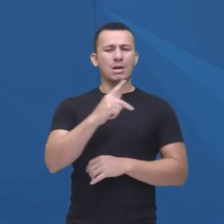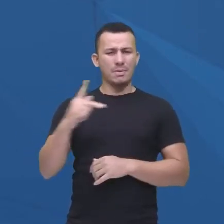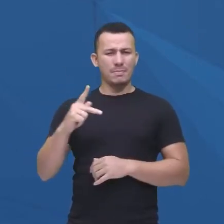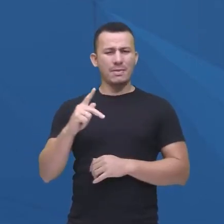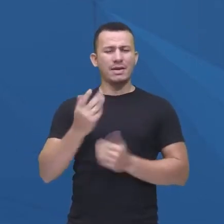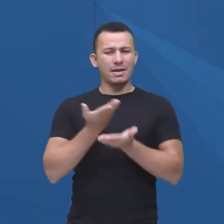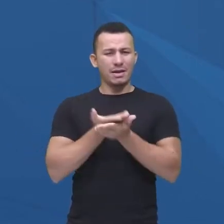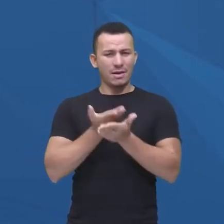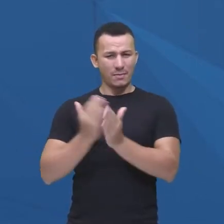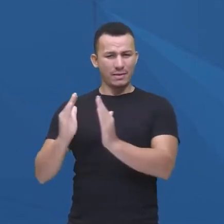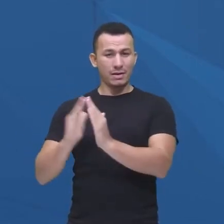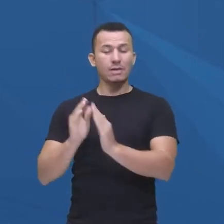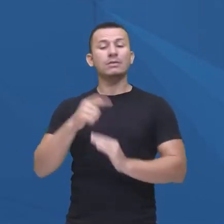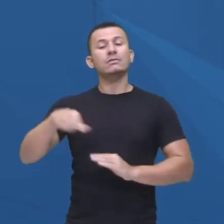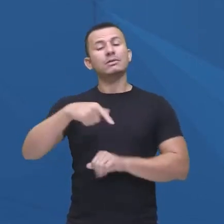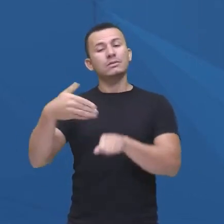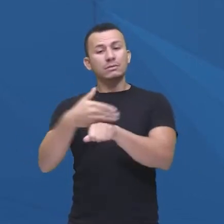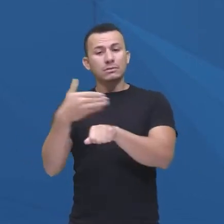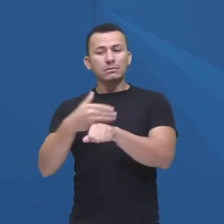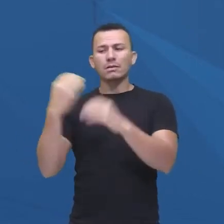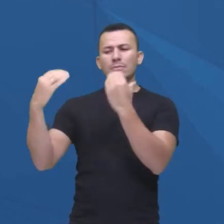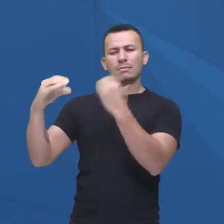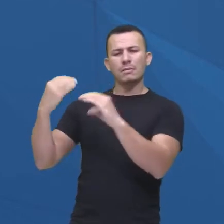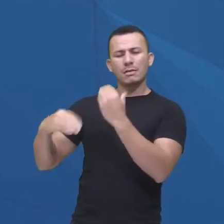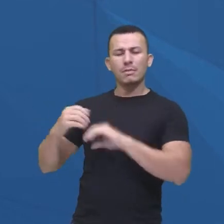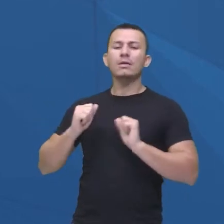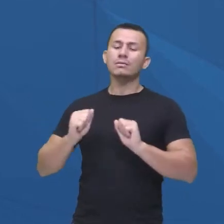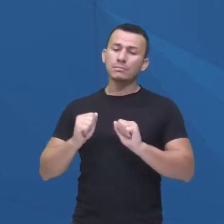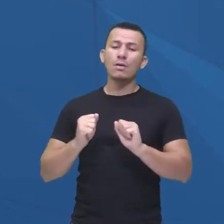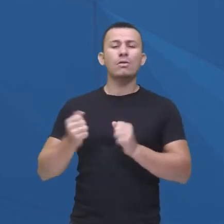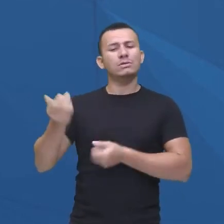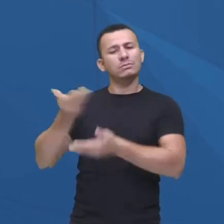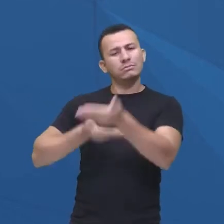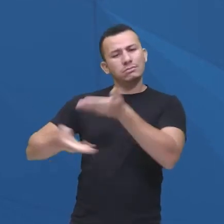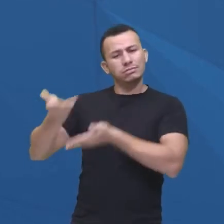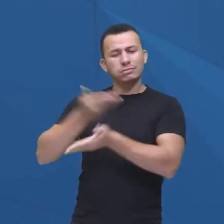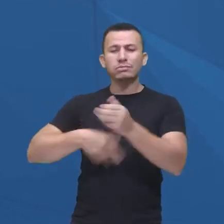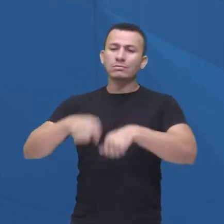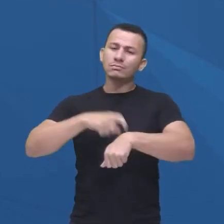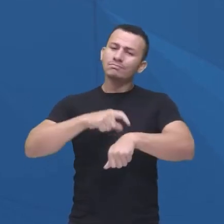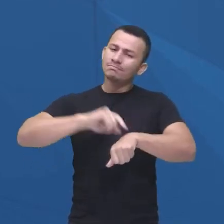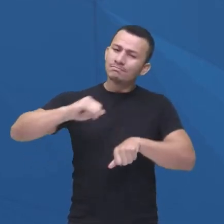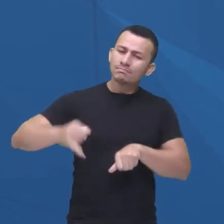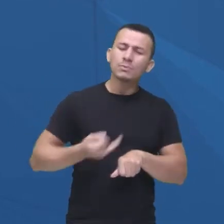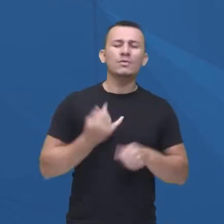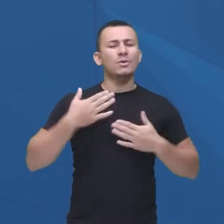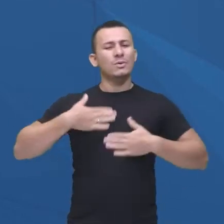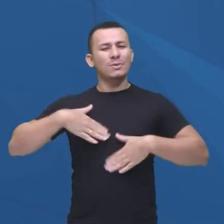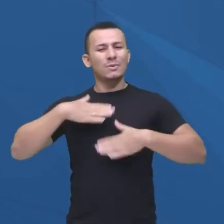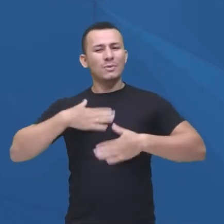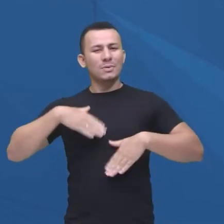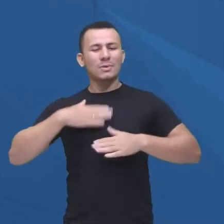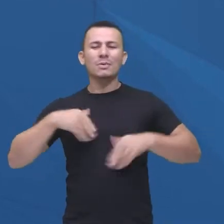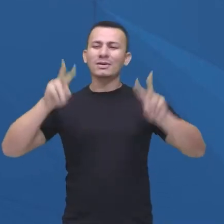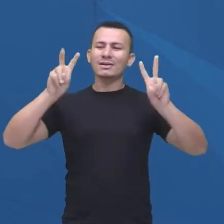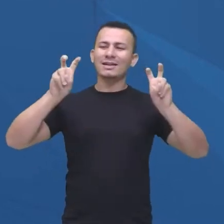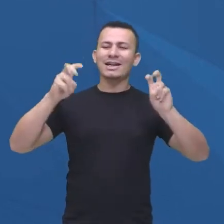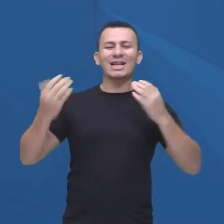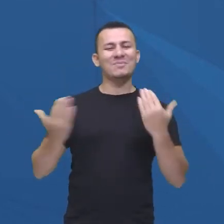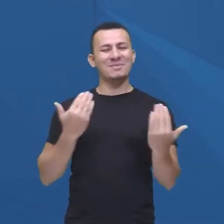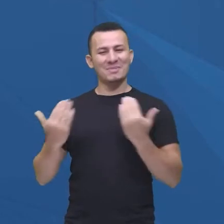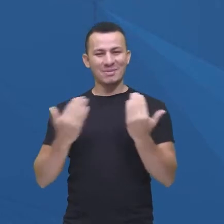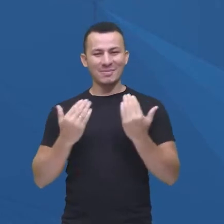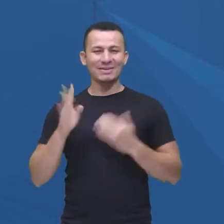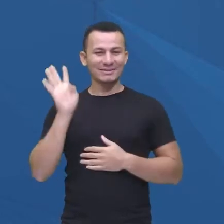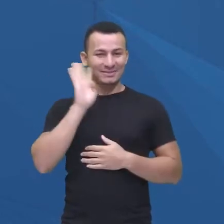participe, tá bom? Conversa com a gente, interage, bora usar esse momento aqui para a gente relaxar e falar desse nosso tema que está bem legal, tá